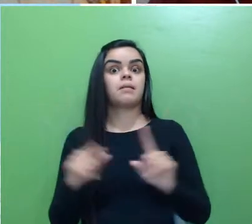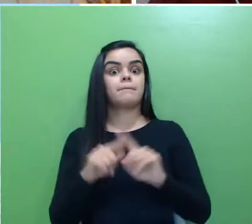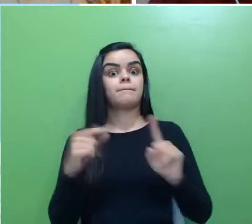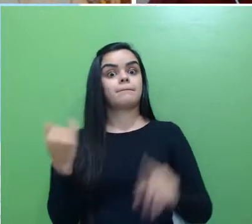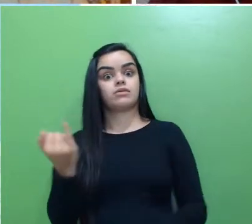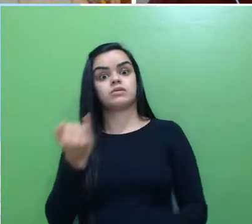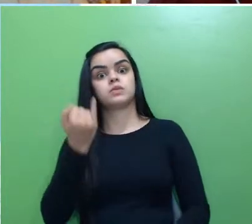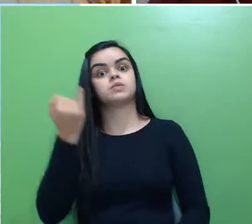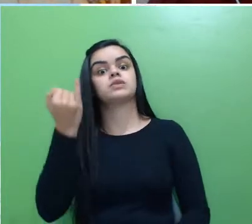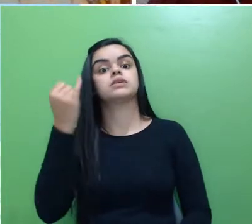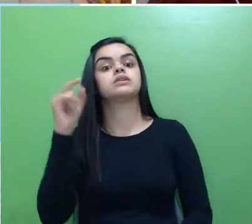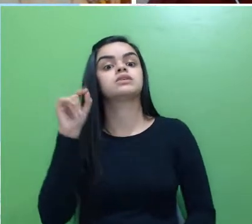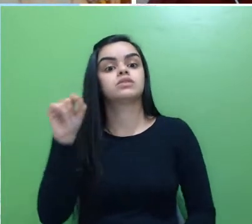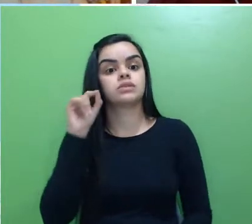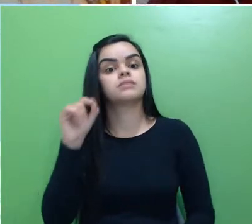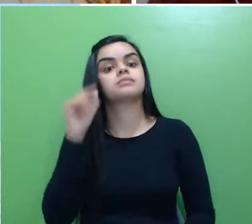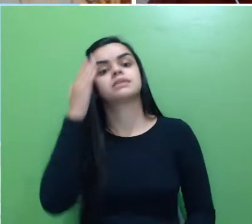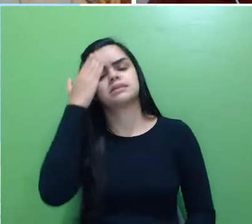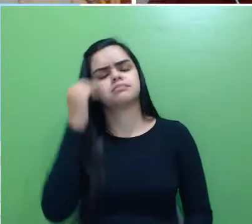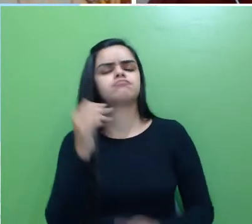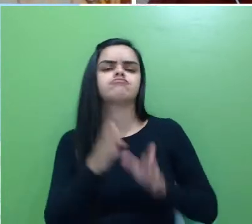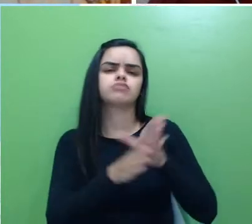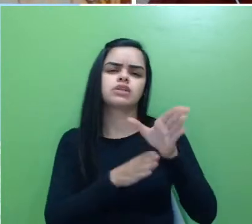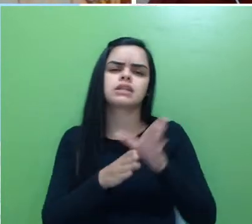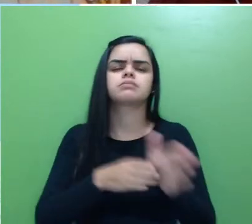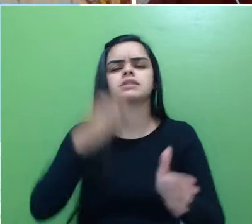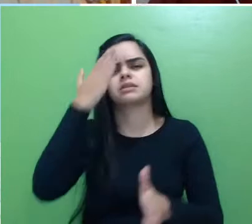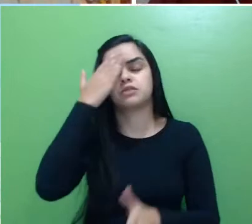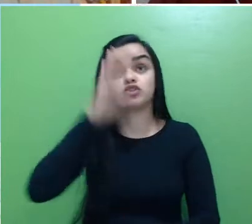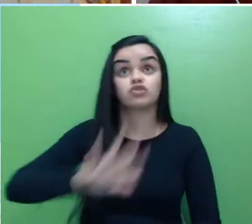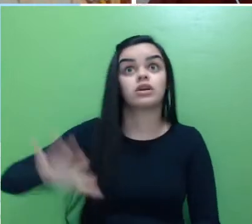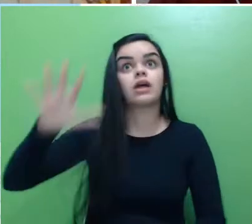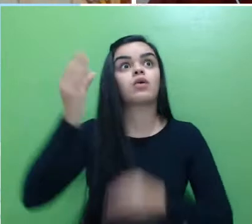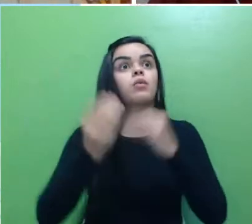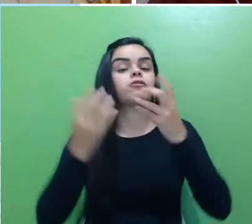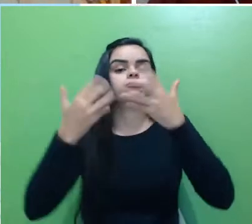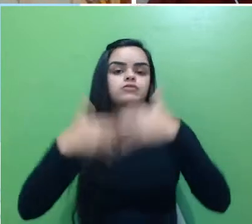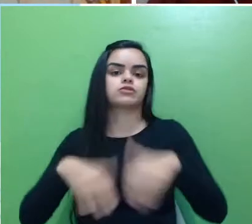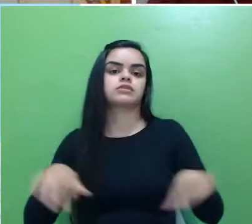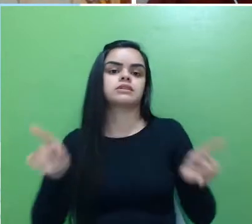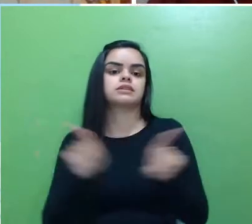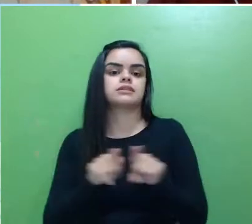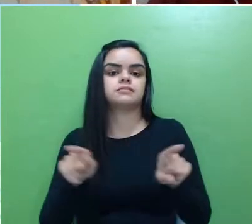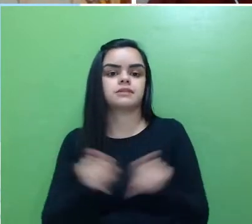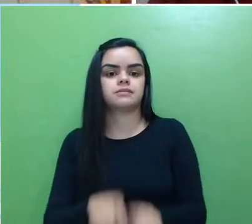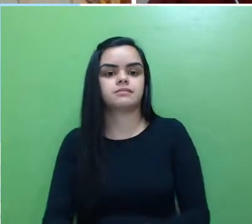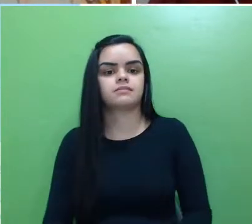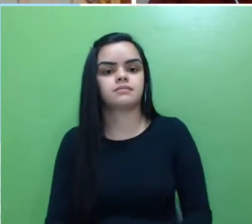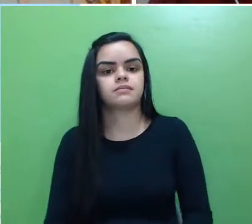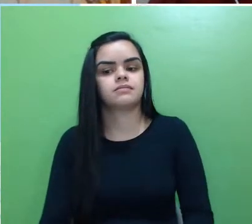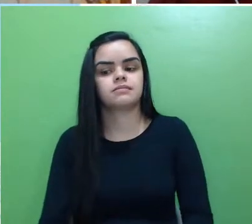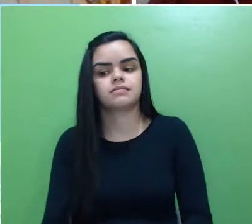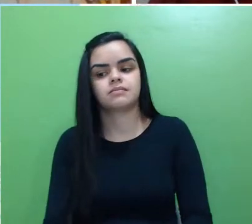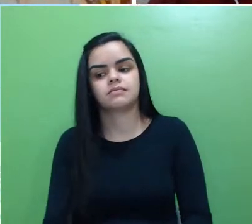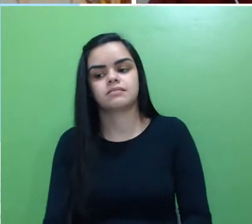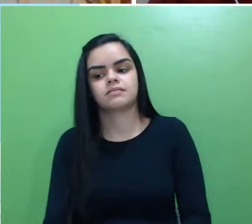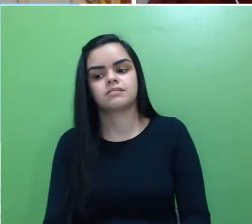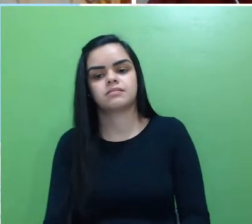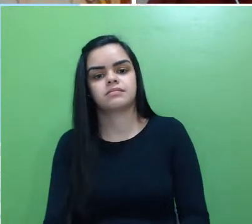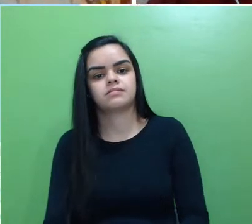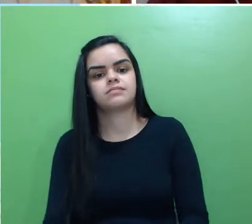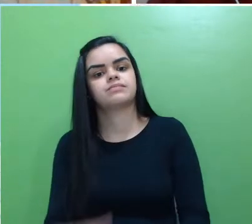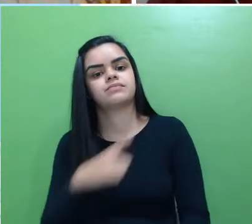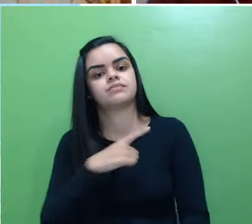né, para saber se orientar ali, em linhas gerais, o que a gente está pedindo, né. Existe também um